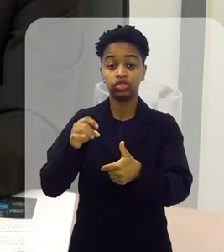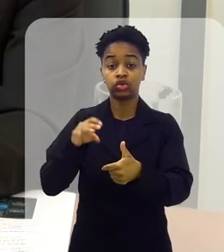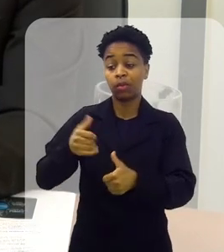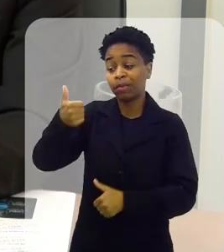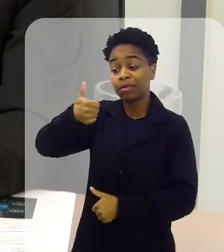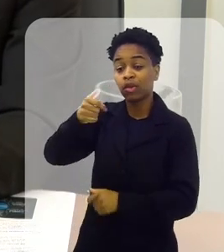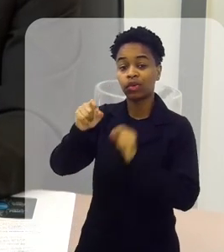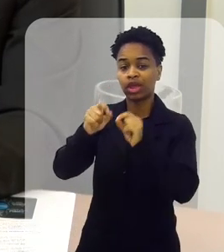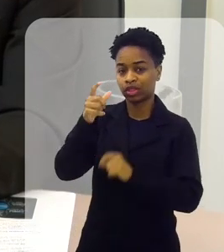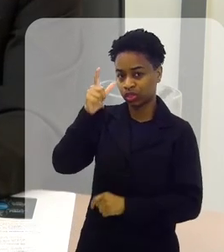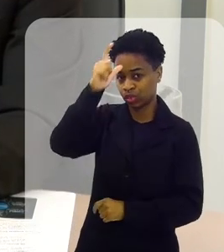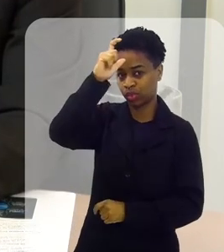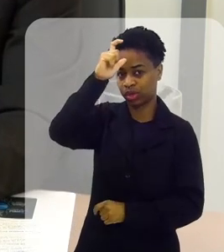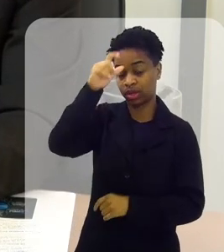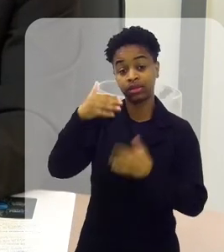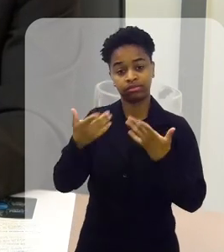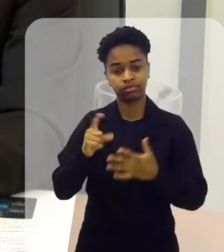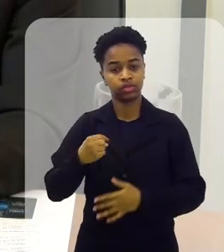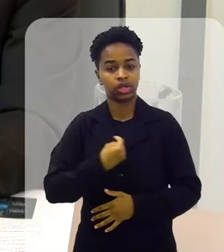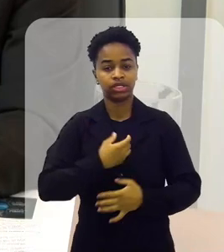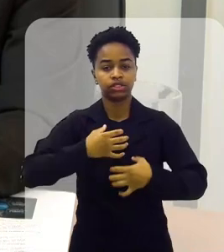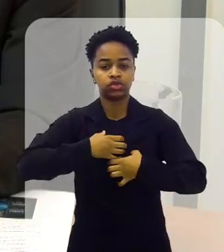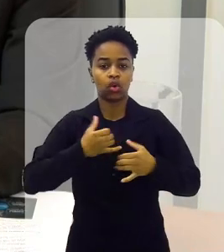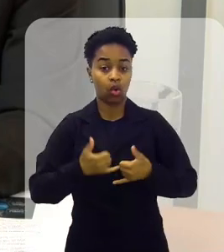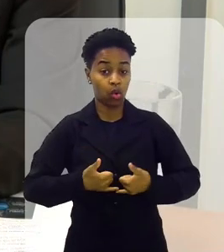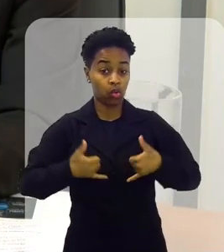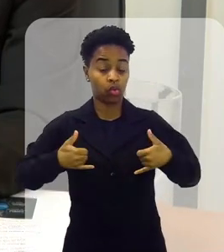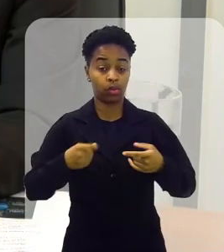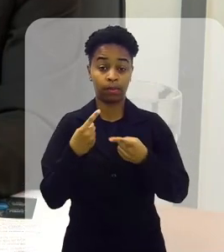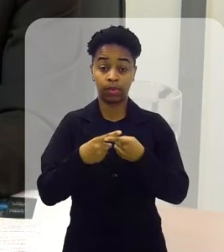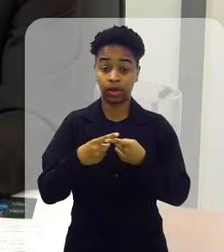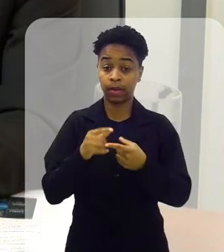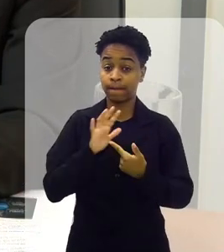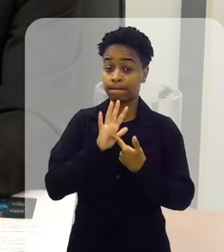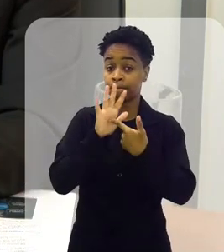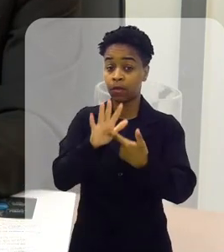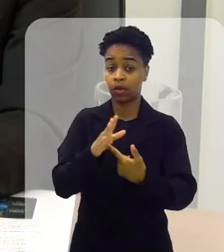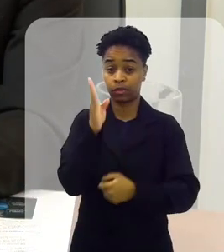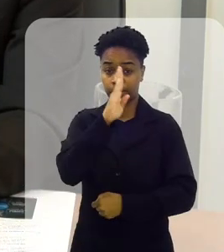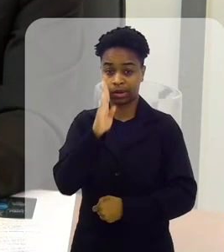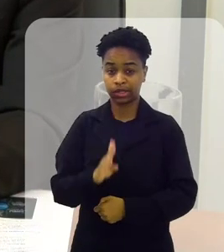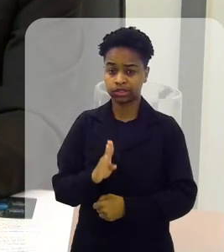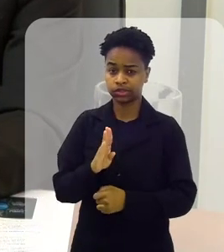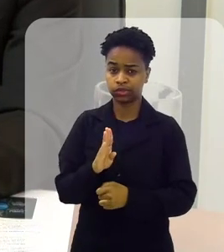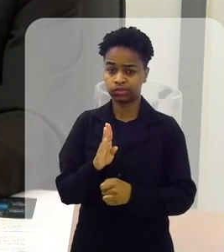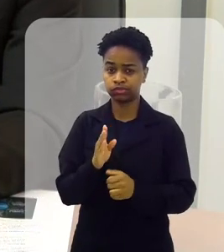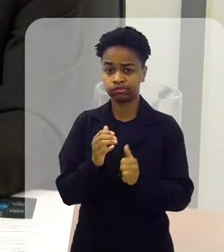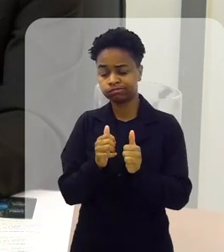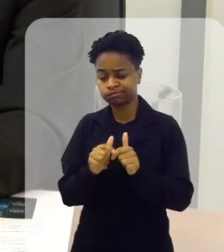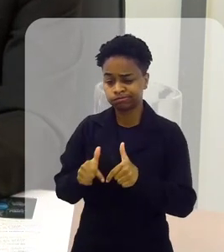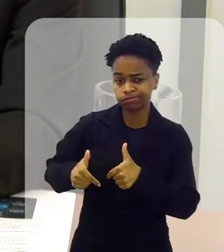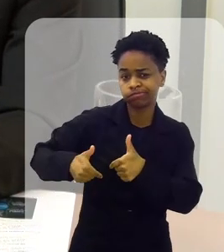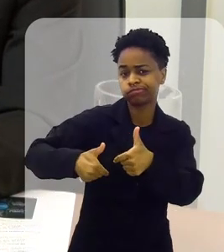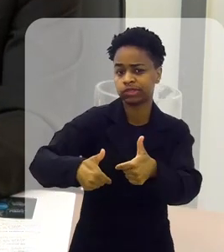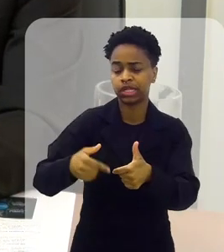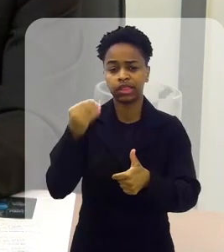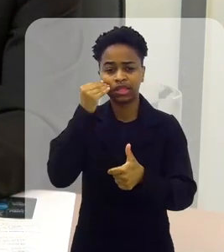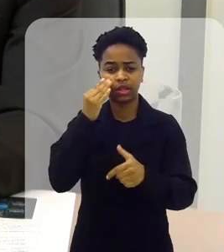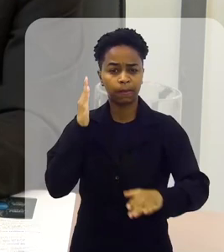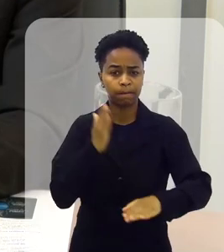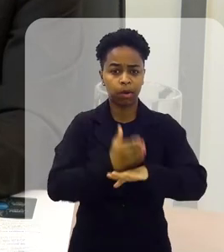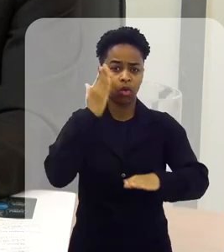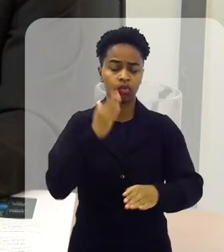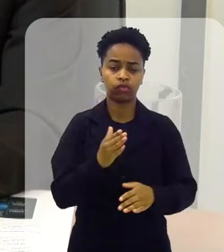atrás da Turquia. E isso é um motivo de orgulho para a gente, porque mostra que o Brasil está na vanguarda do combate ao fumo,